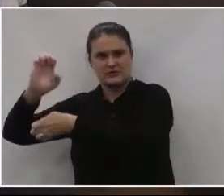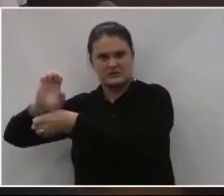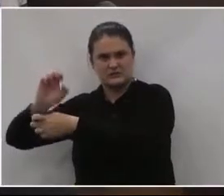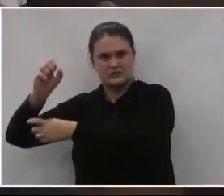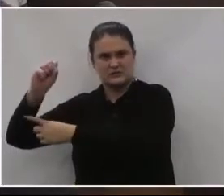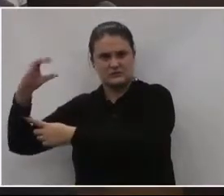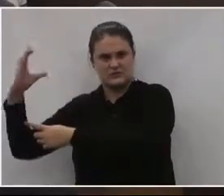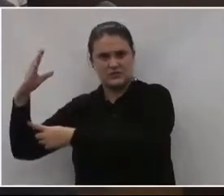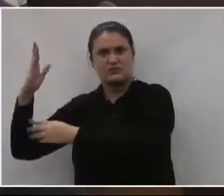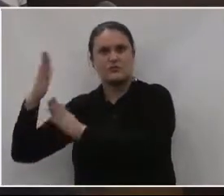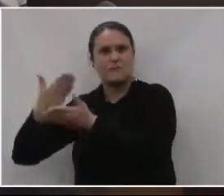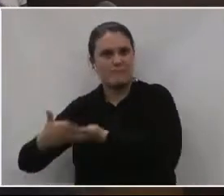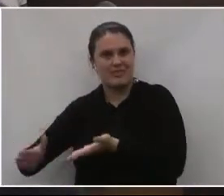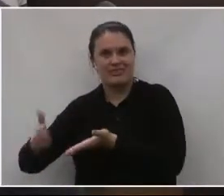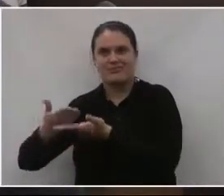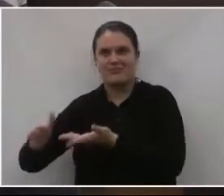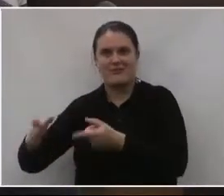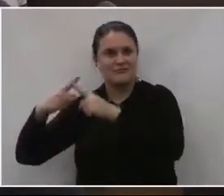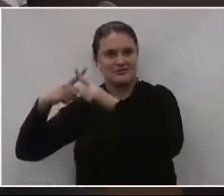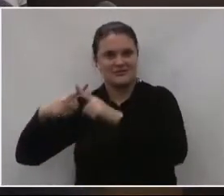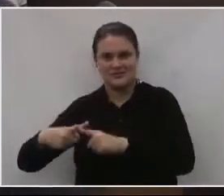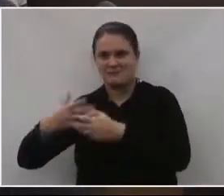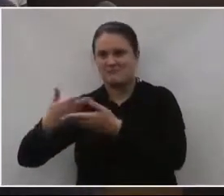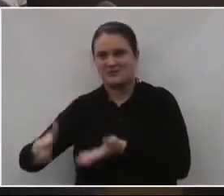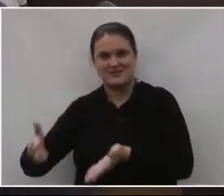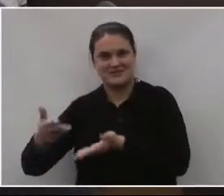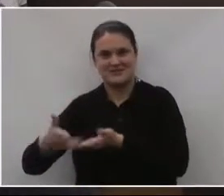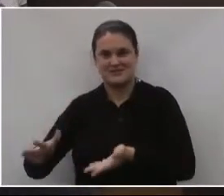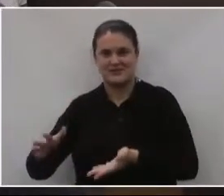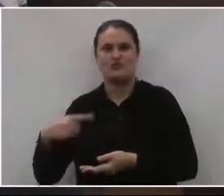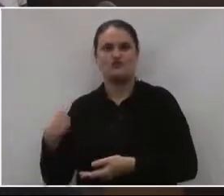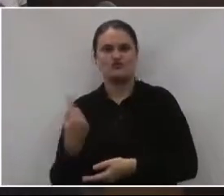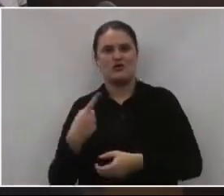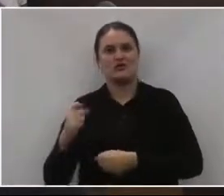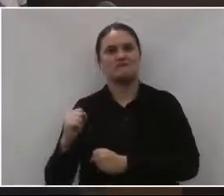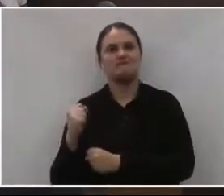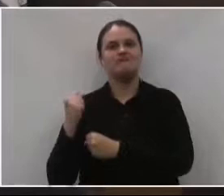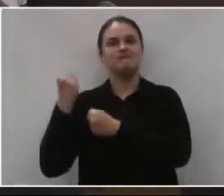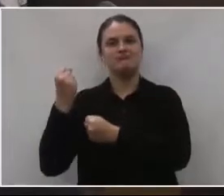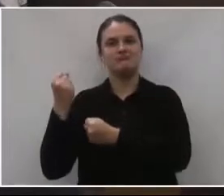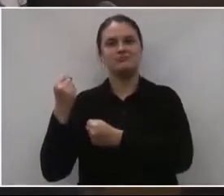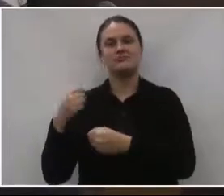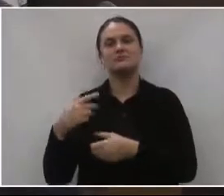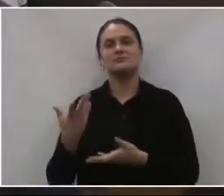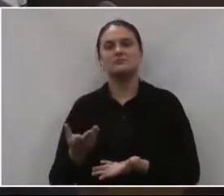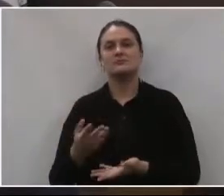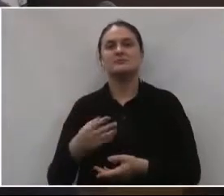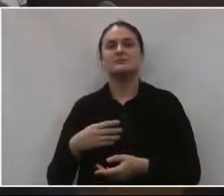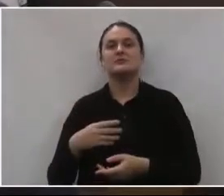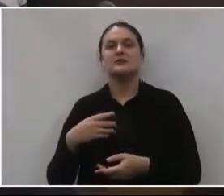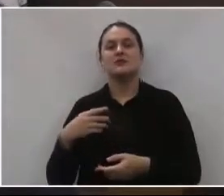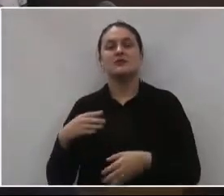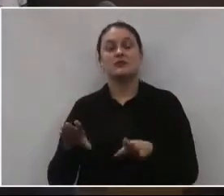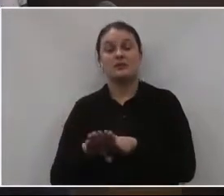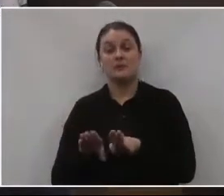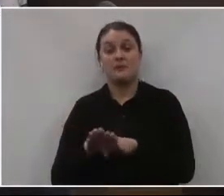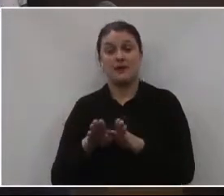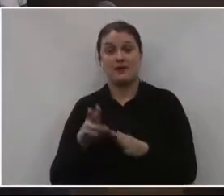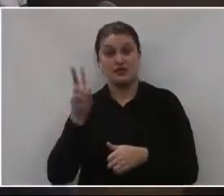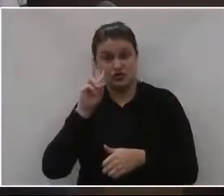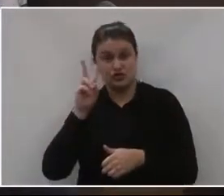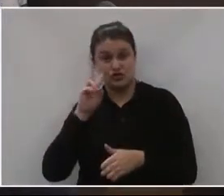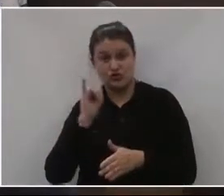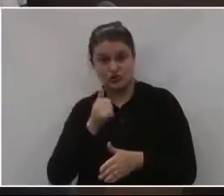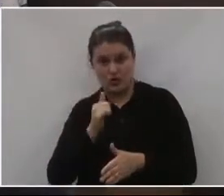Catarina vinham jogar aqui e normalmente saíam com uma derrota. Contamos também nesse livro